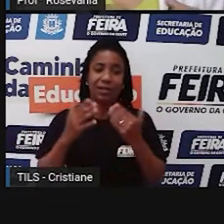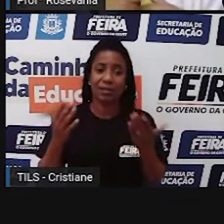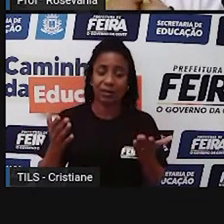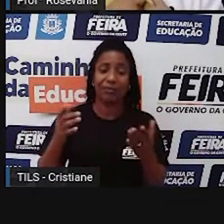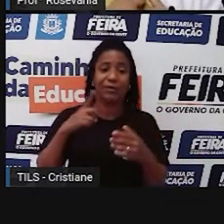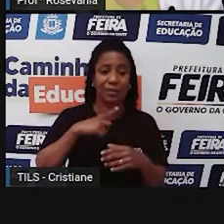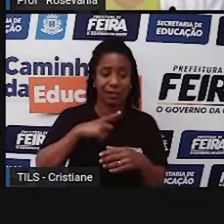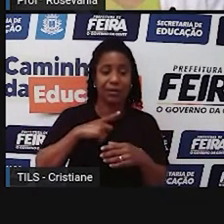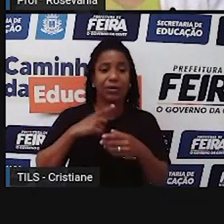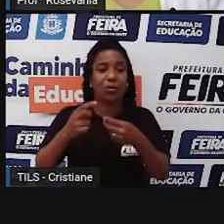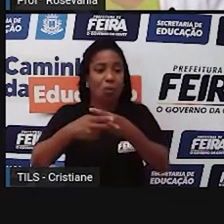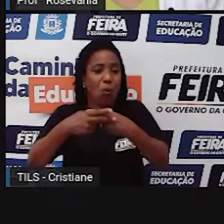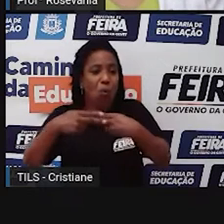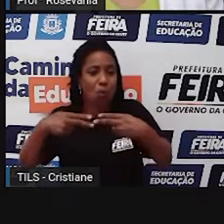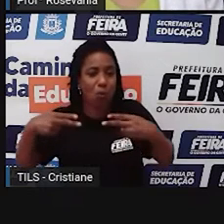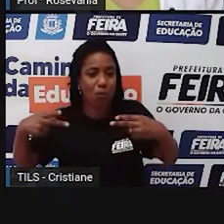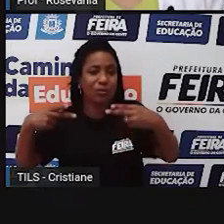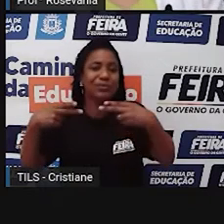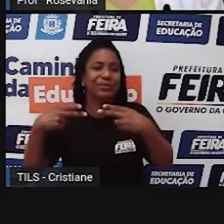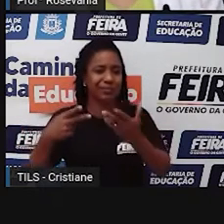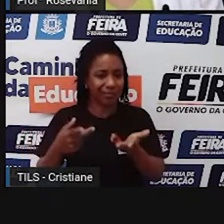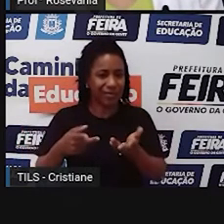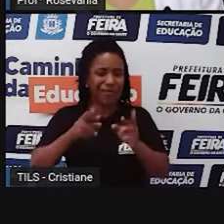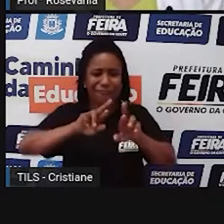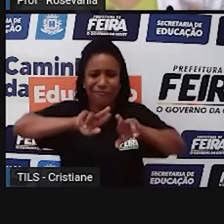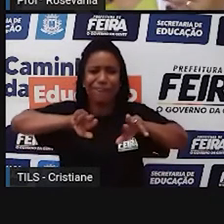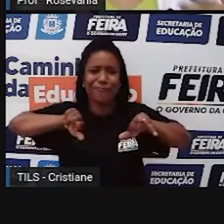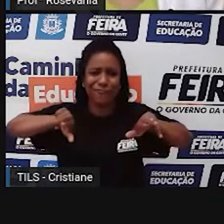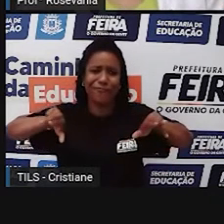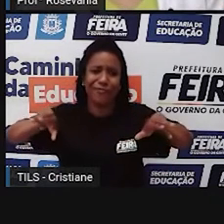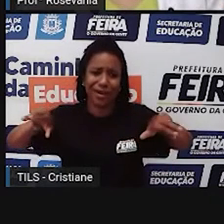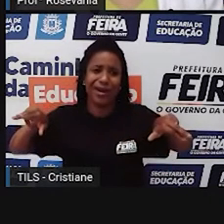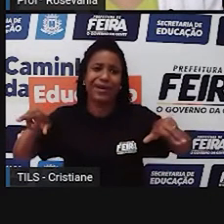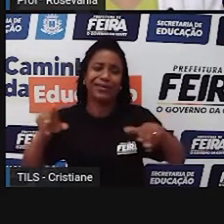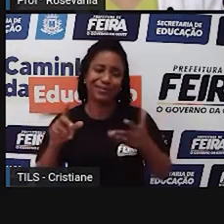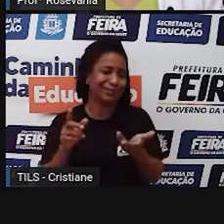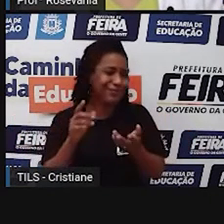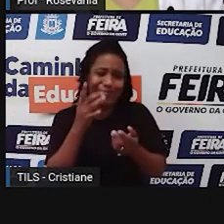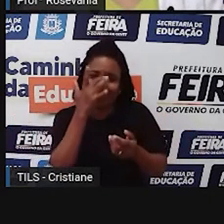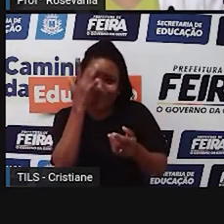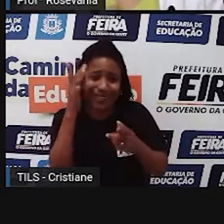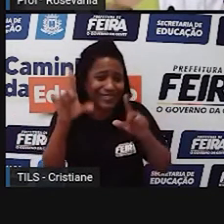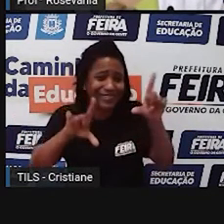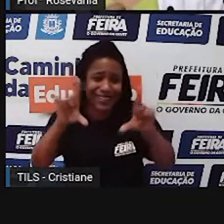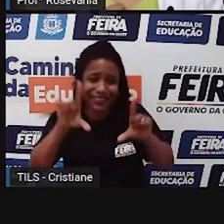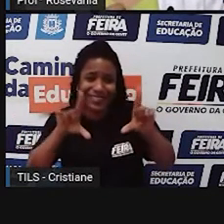aparelho, tem para tudo, entendeu? Então, na realidade, a gente